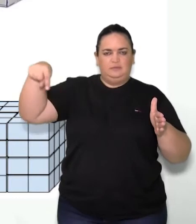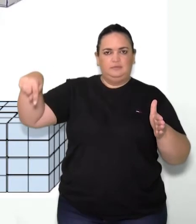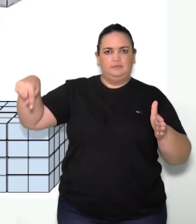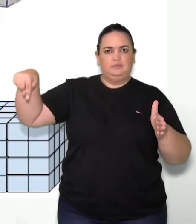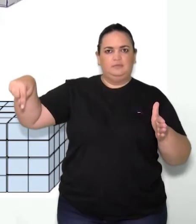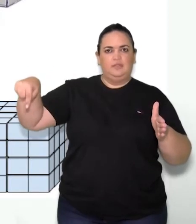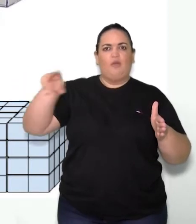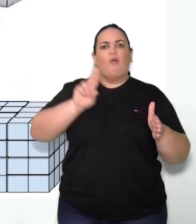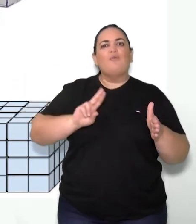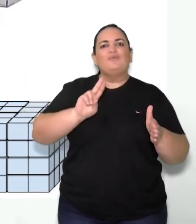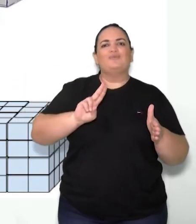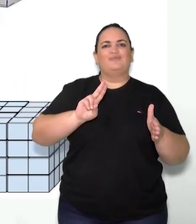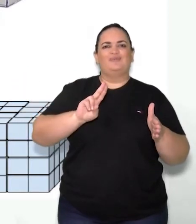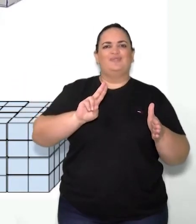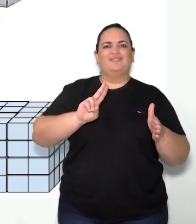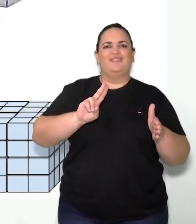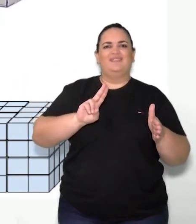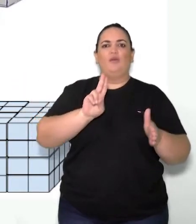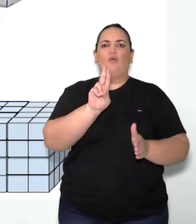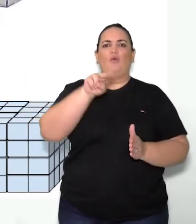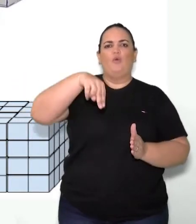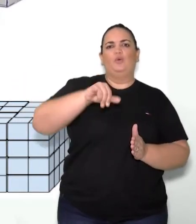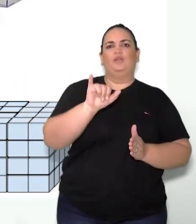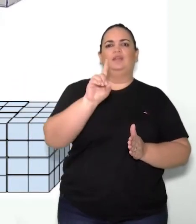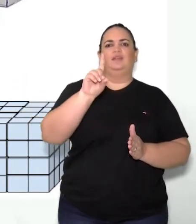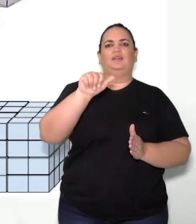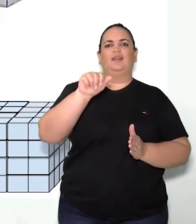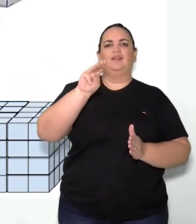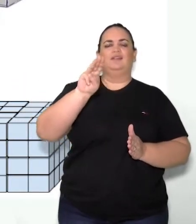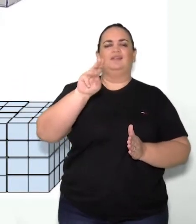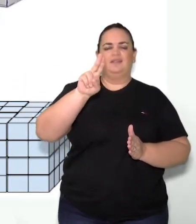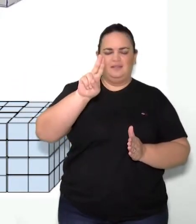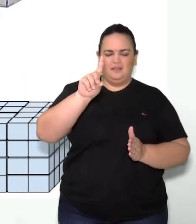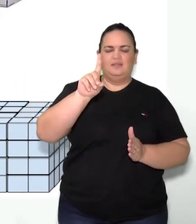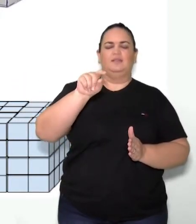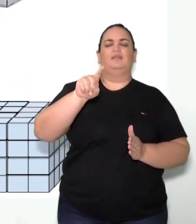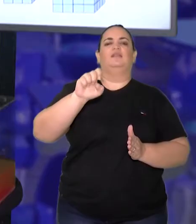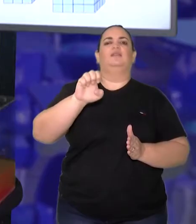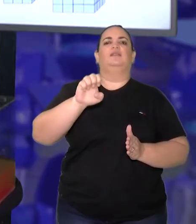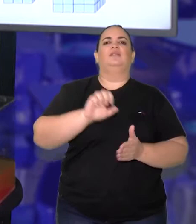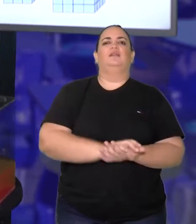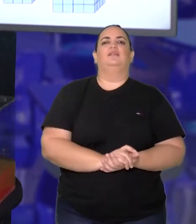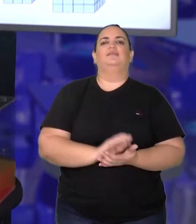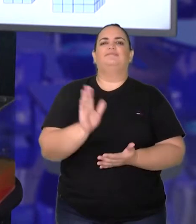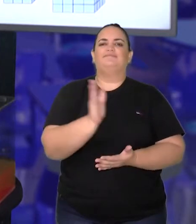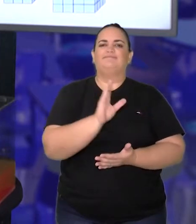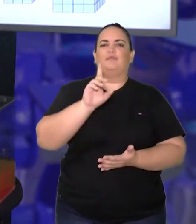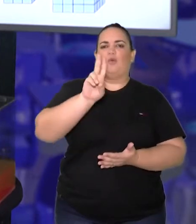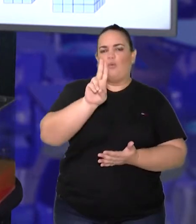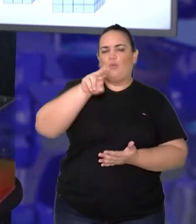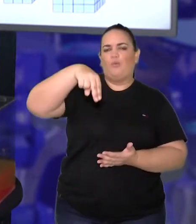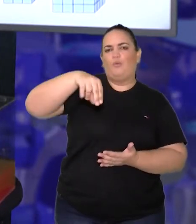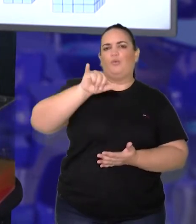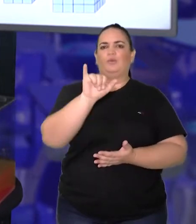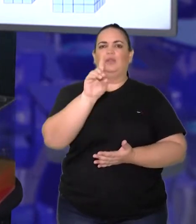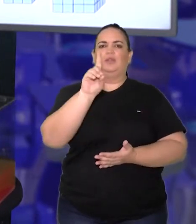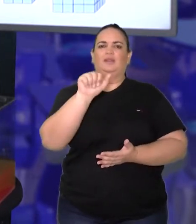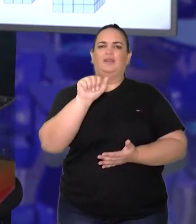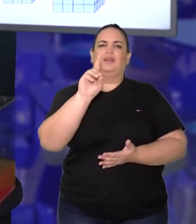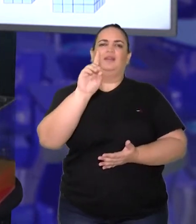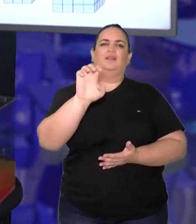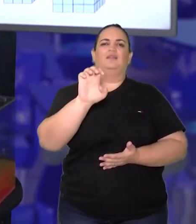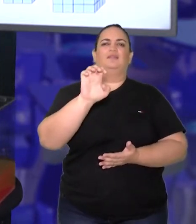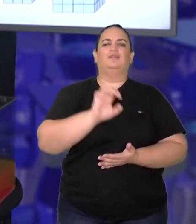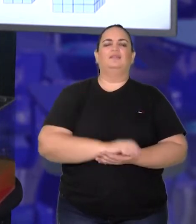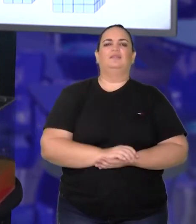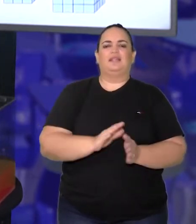como unidade de medida, tá certo? Então, a gente tem aqui na primeira sequência uma unidade. Passando mais